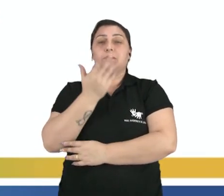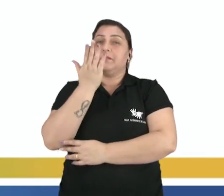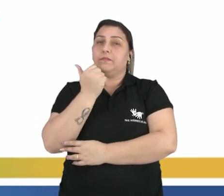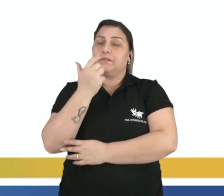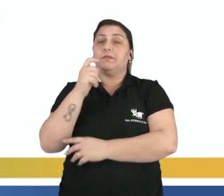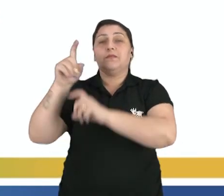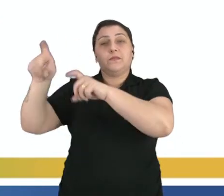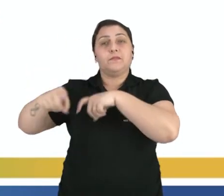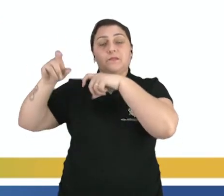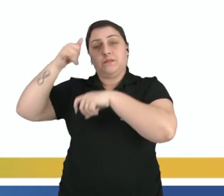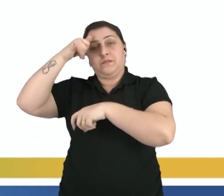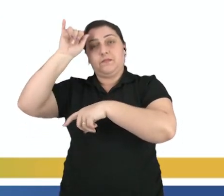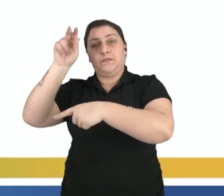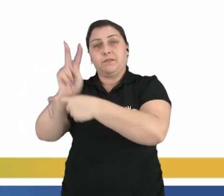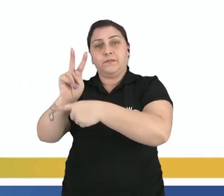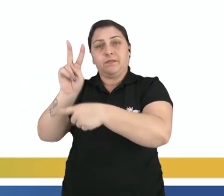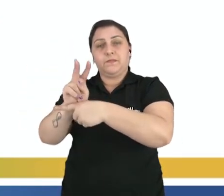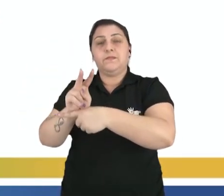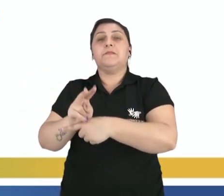é na agricultura e na pecuária,